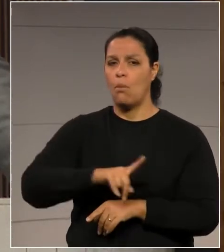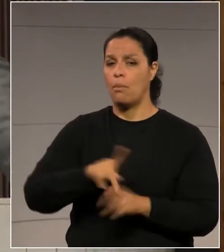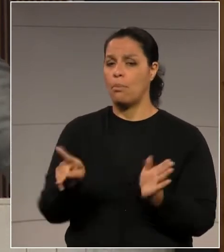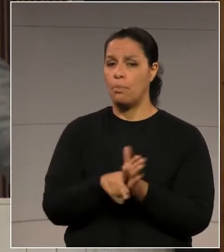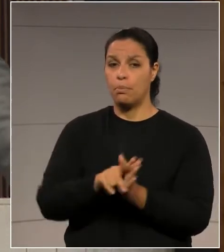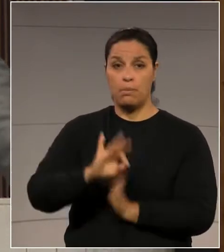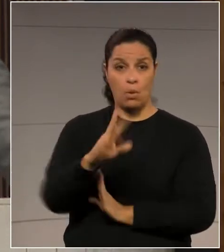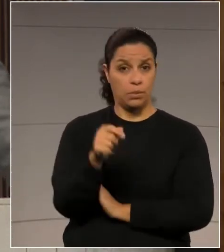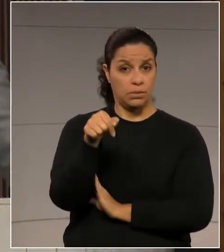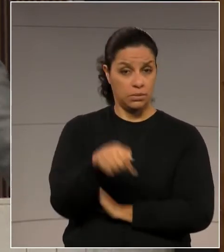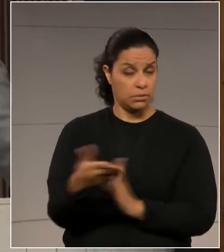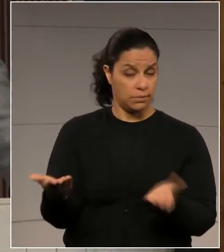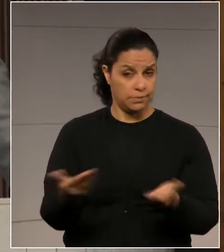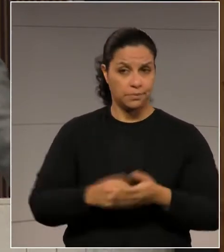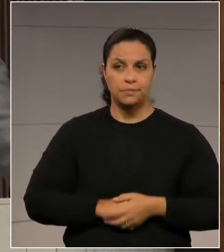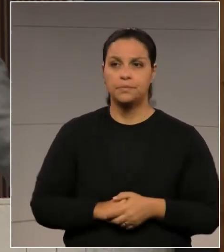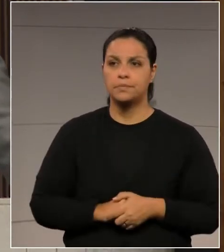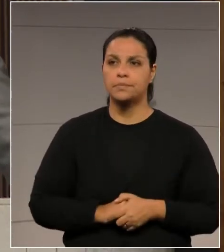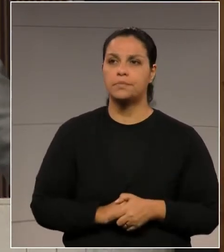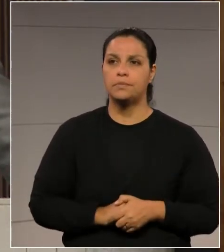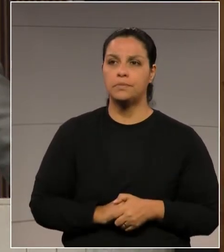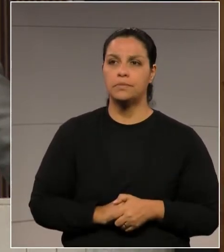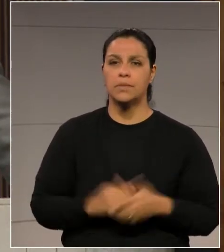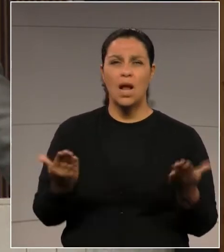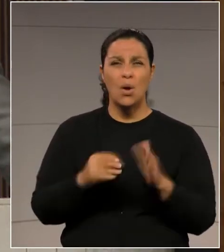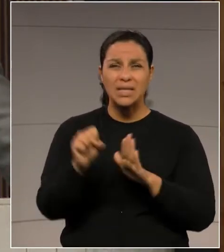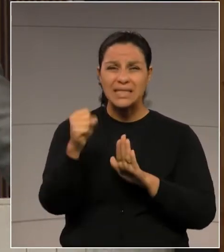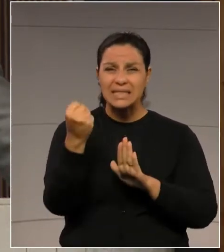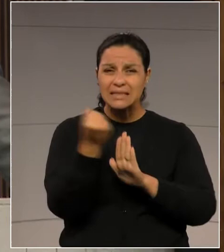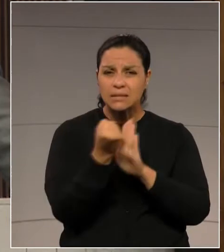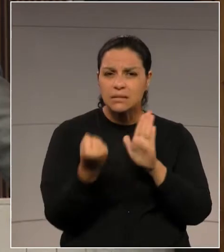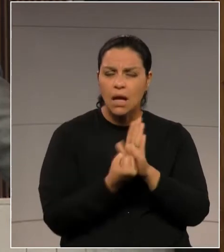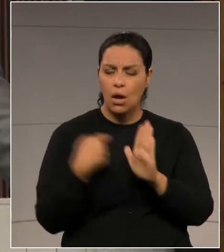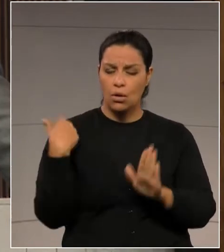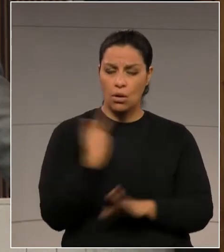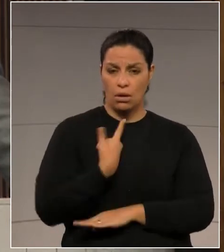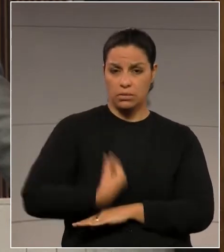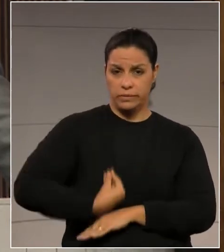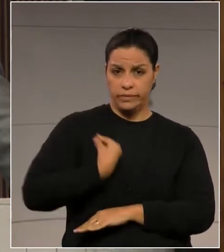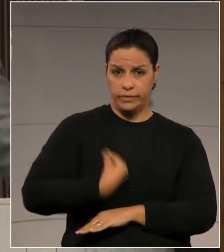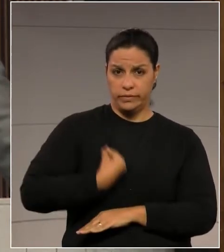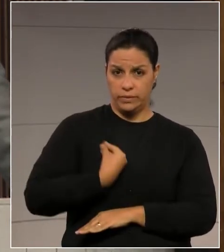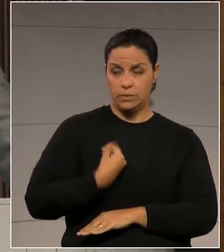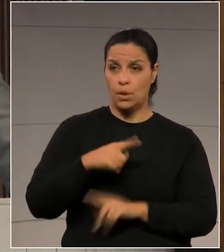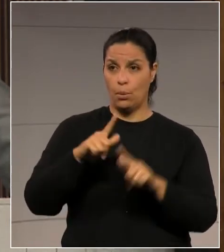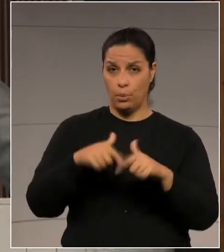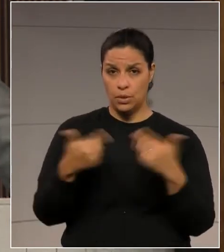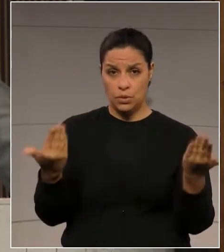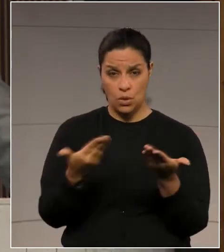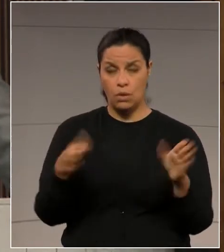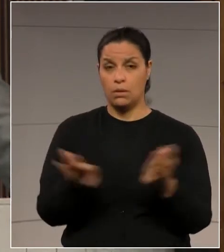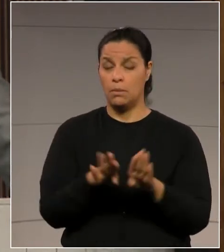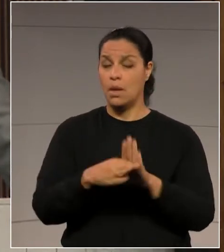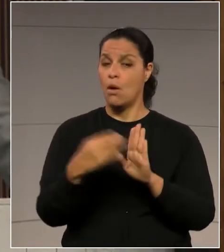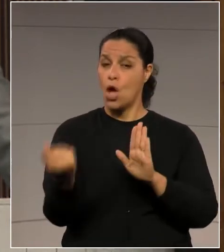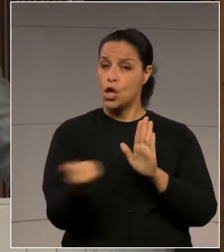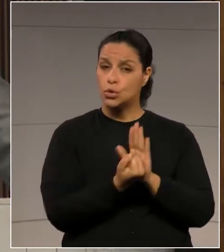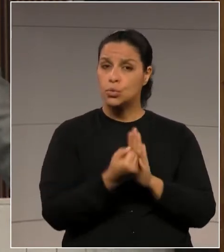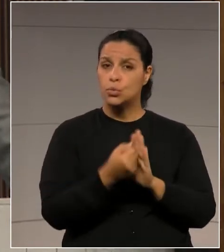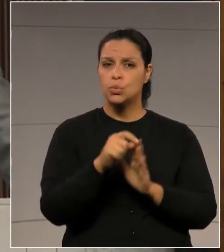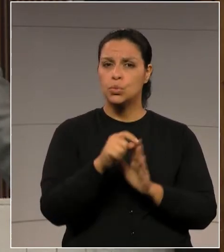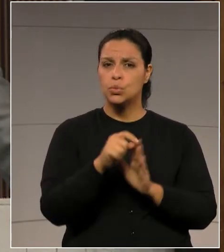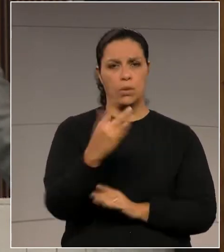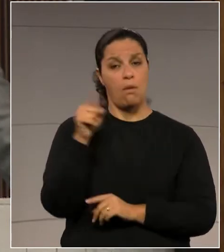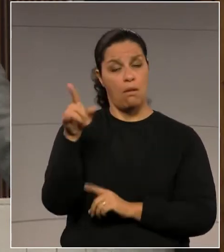jamais acontecer no século em que nos encontramos. Fica aqui o registro desse absurdo que